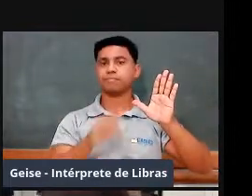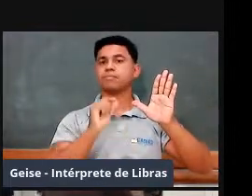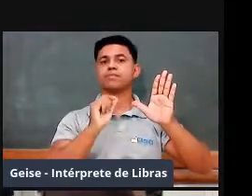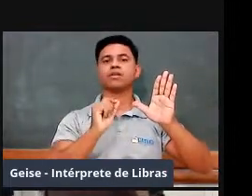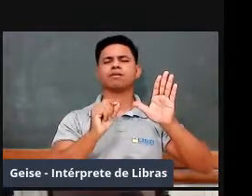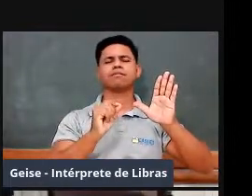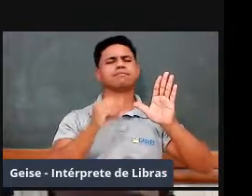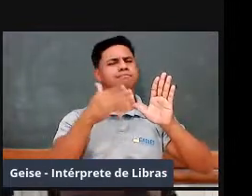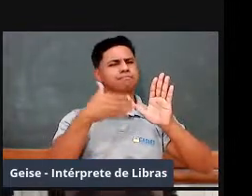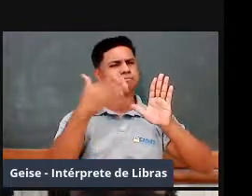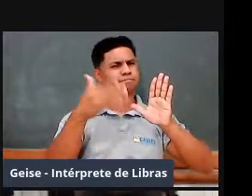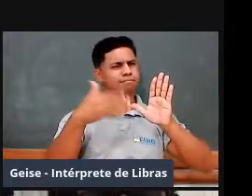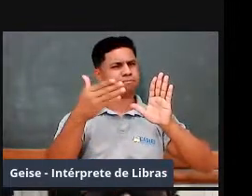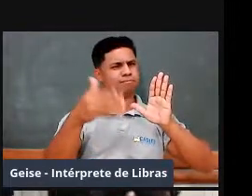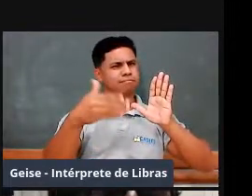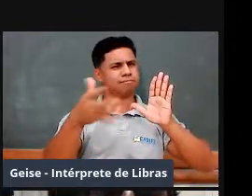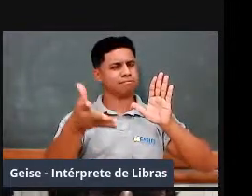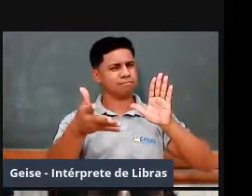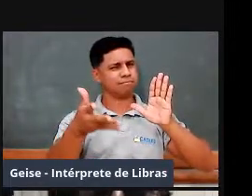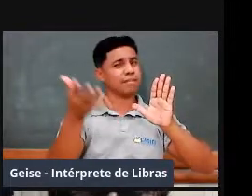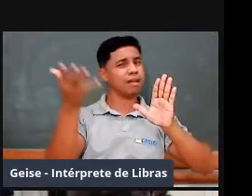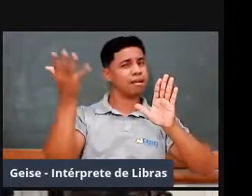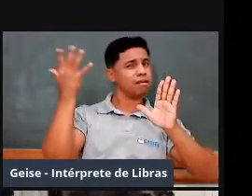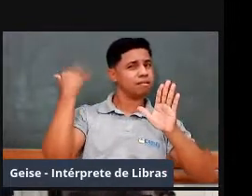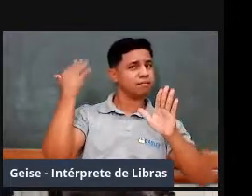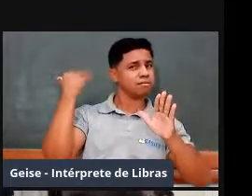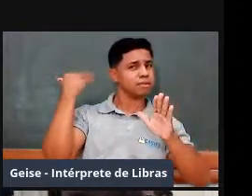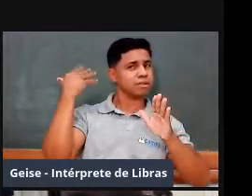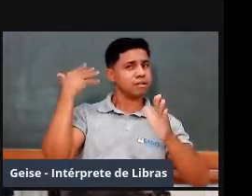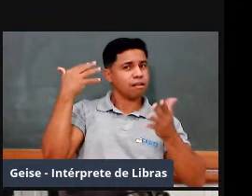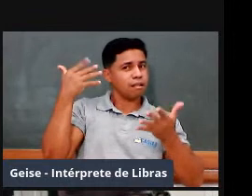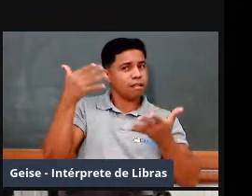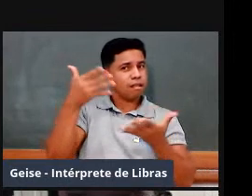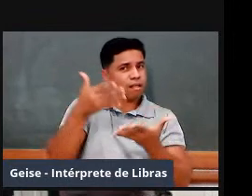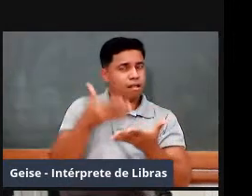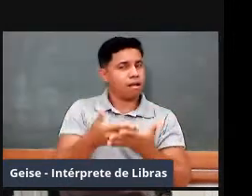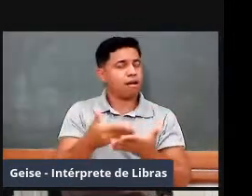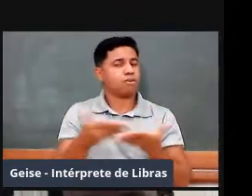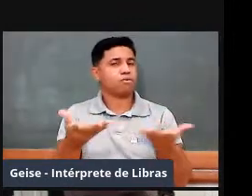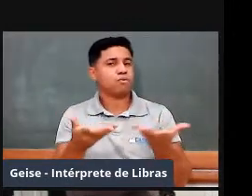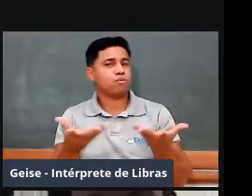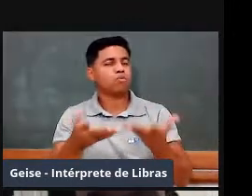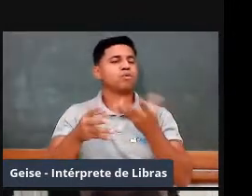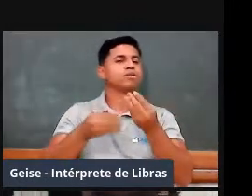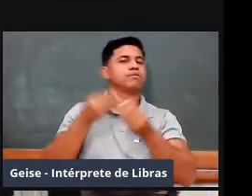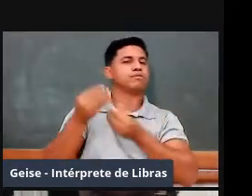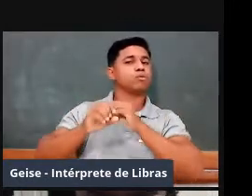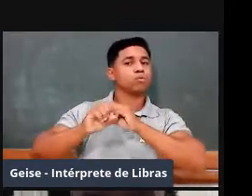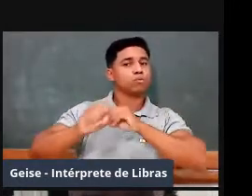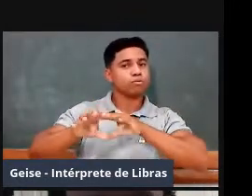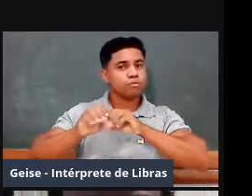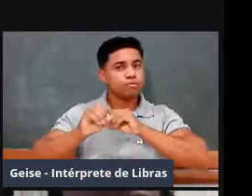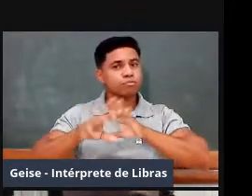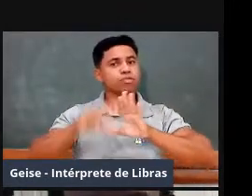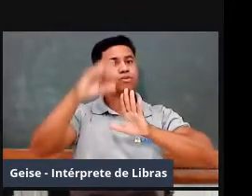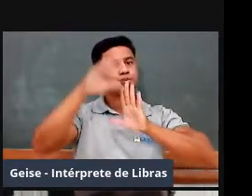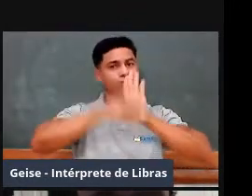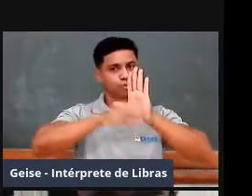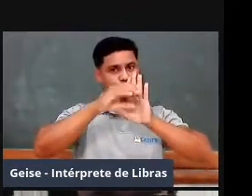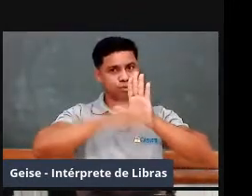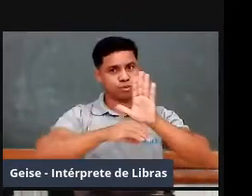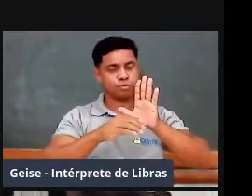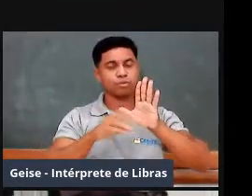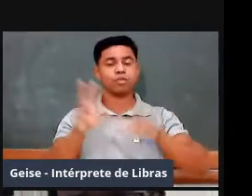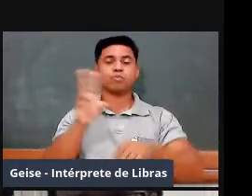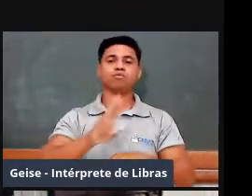longo período histórico para a discussão do ensino e dos currículos, nós vamos usar a ideia de